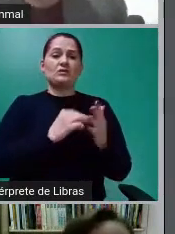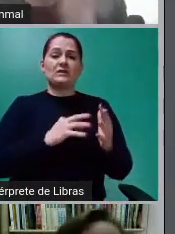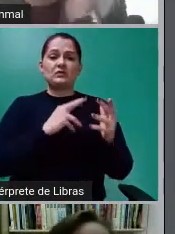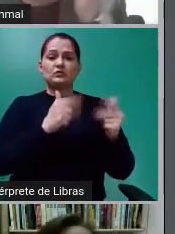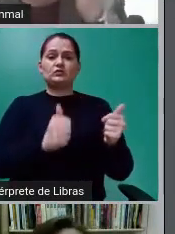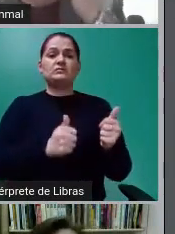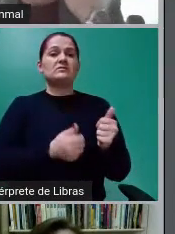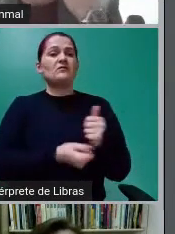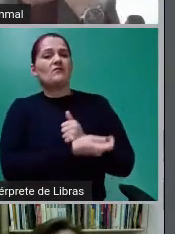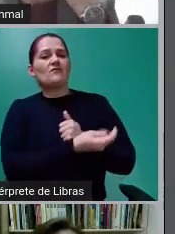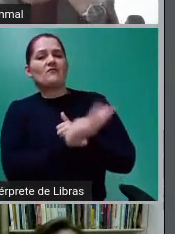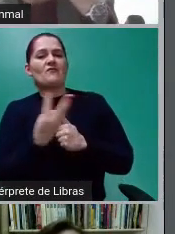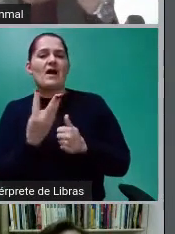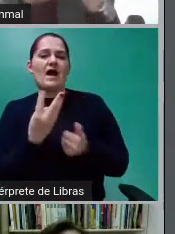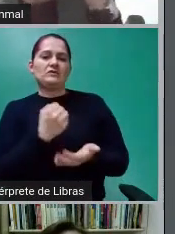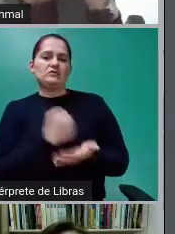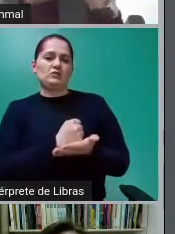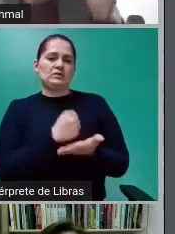contratos.